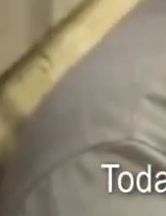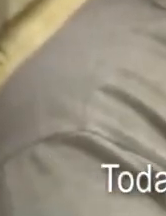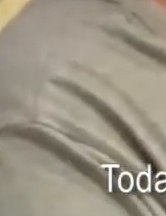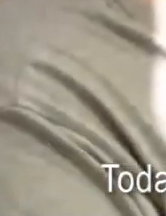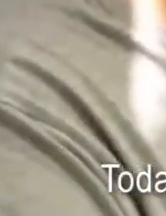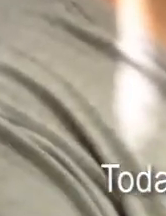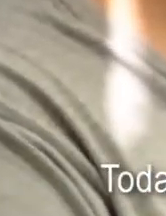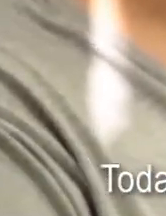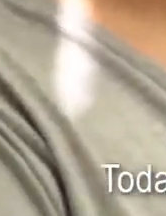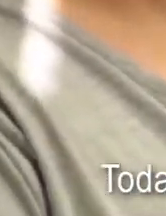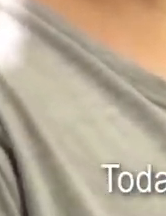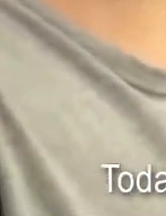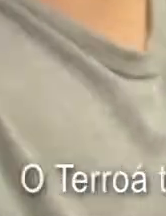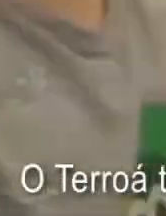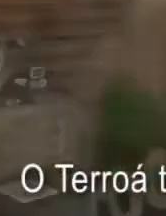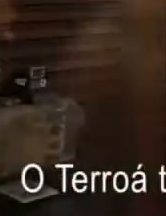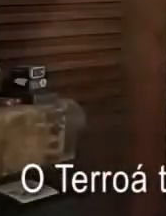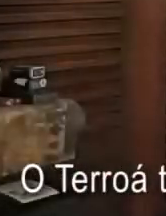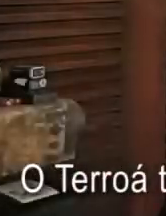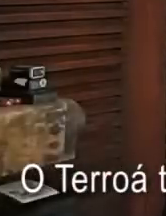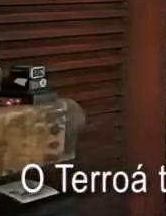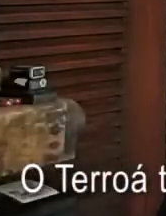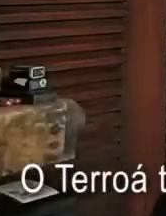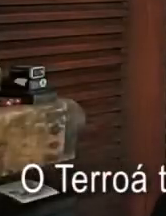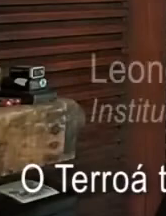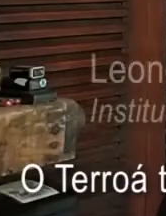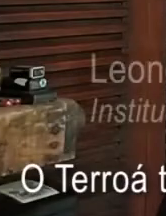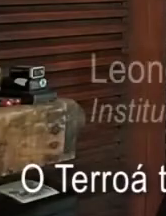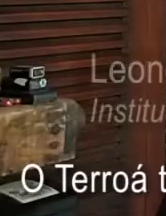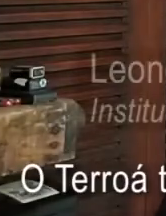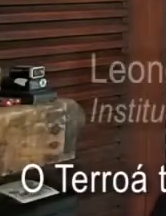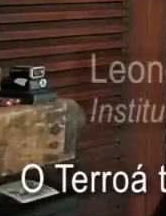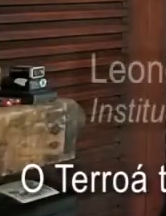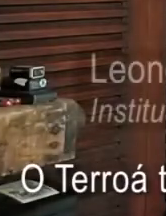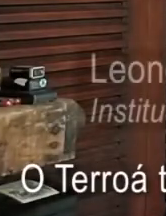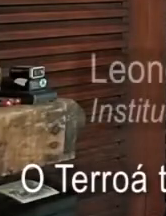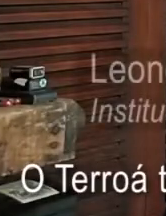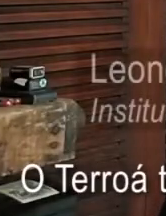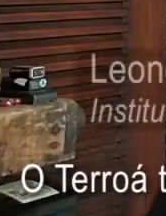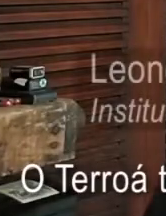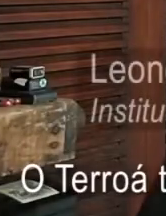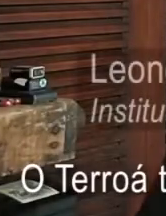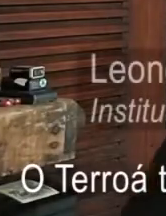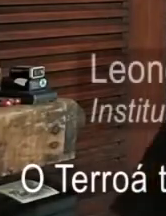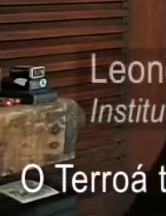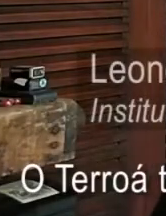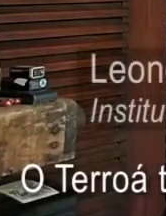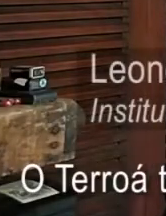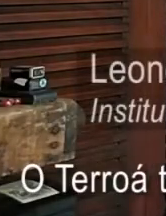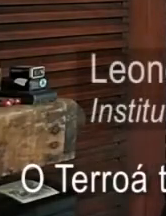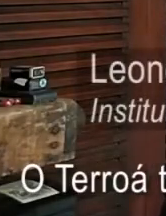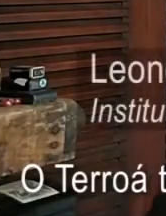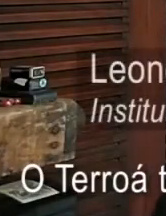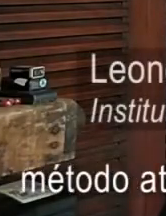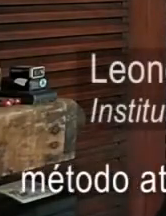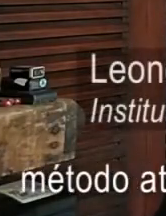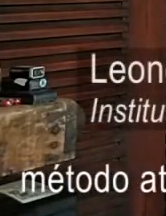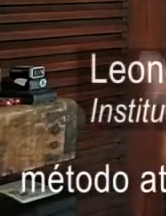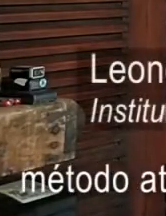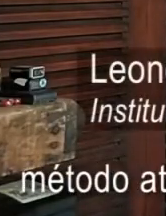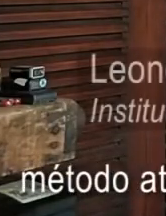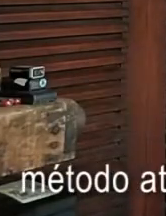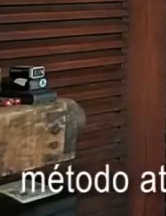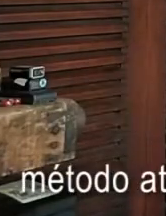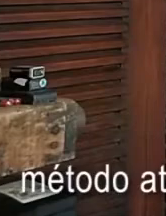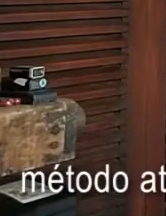O Terroir tem buscado desenvolver experiências e construir uma metodologia a partir